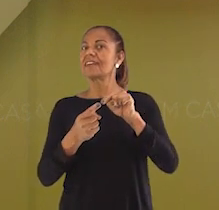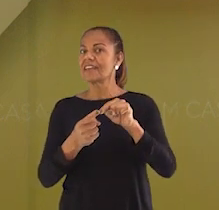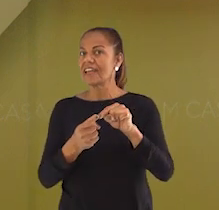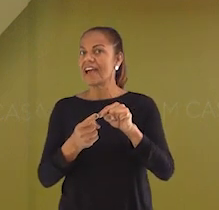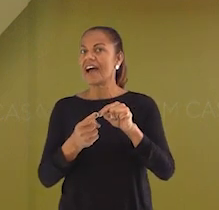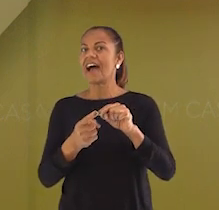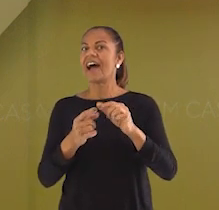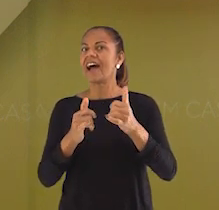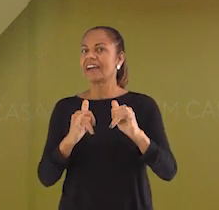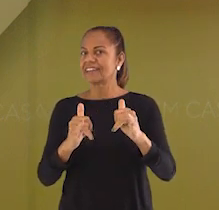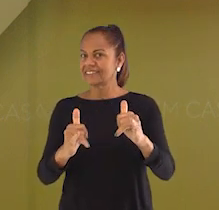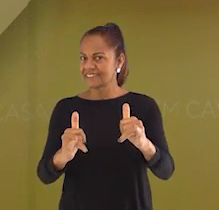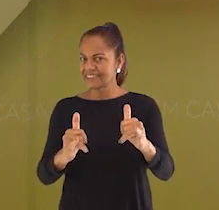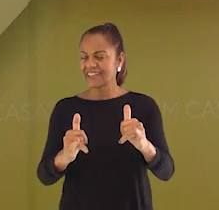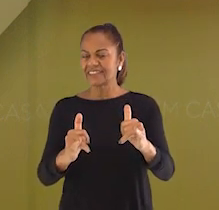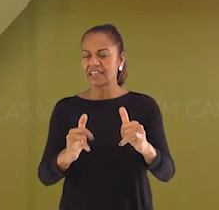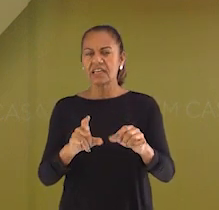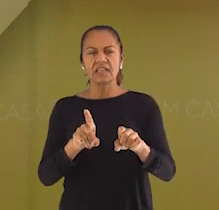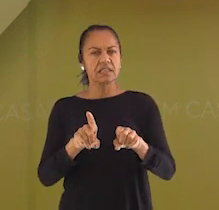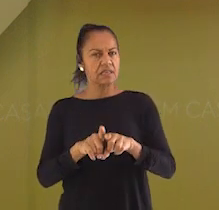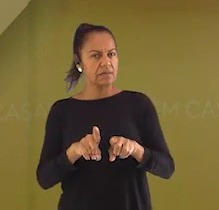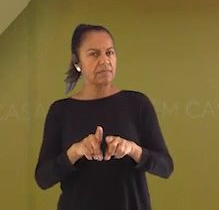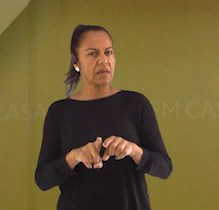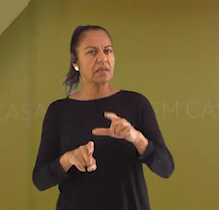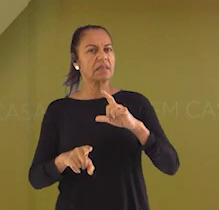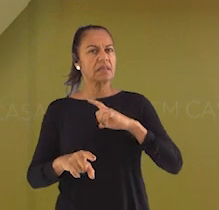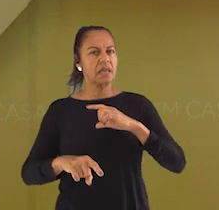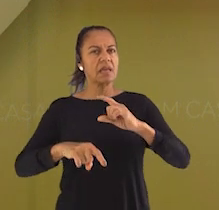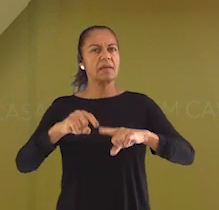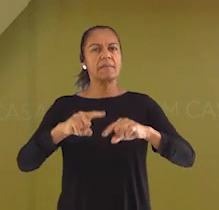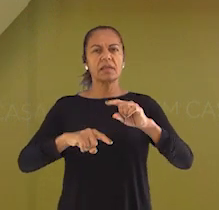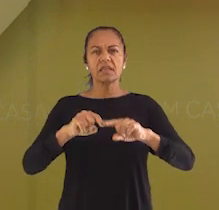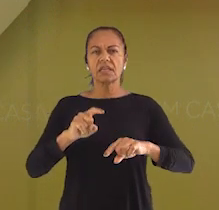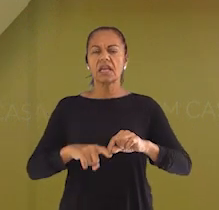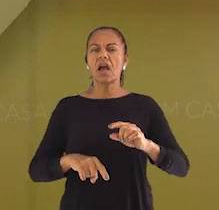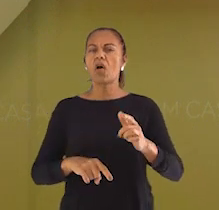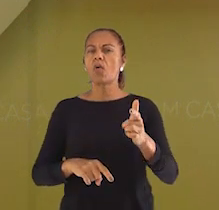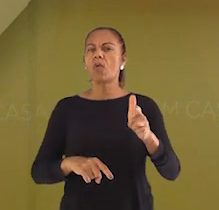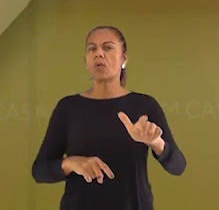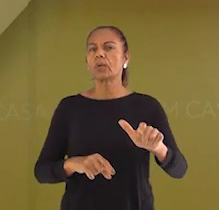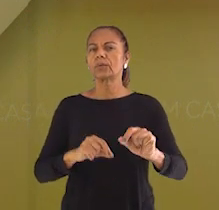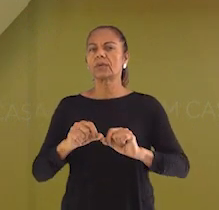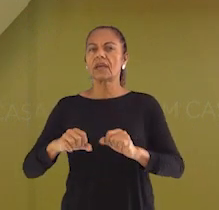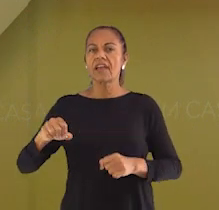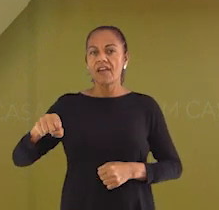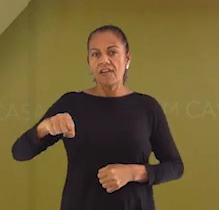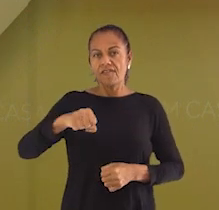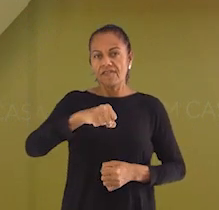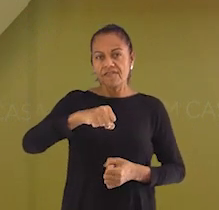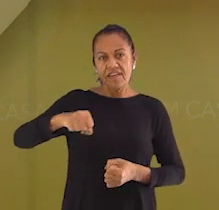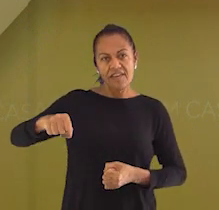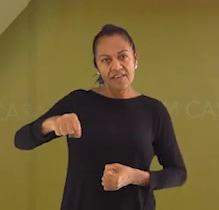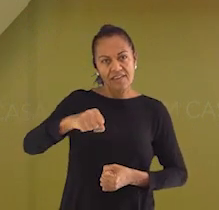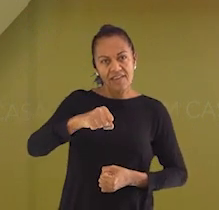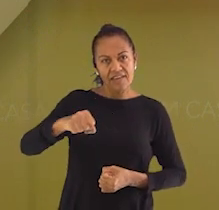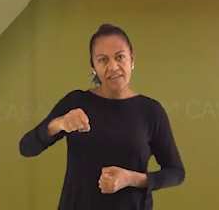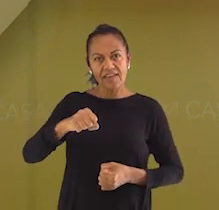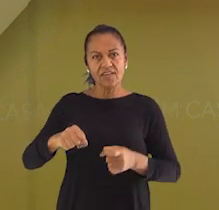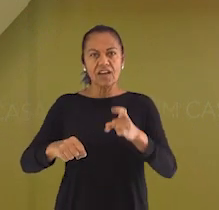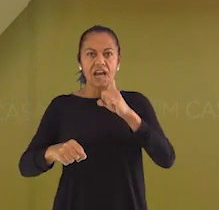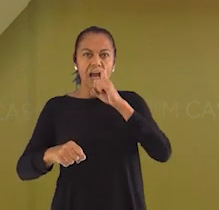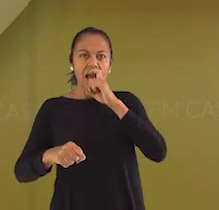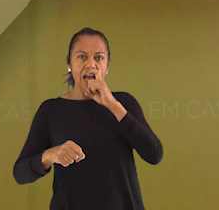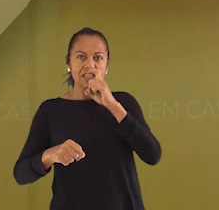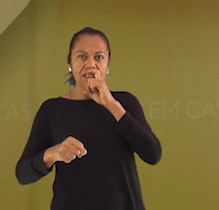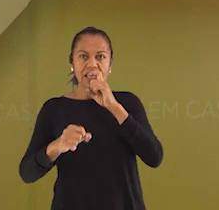temos também outros objetos como o ferro de passar, a geladeira, o chuveiro elétrico, entre outros.